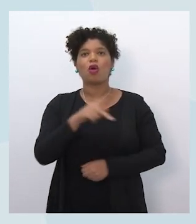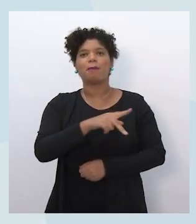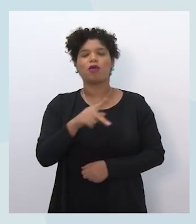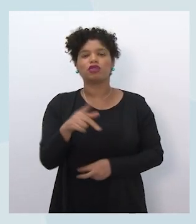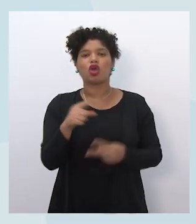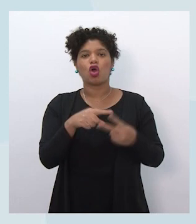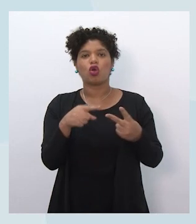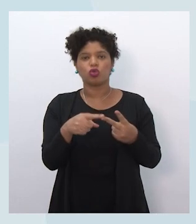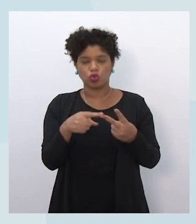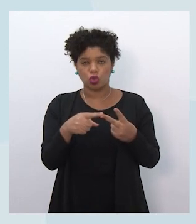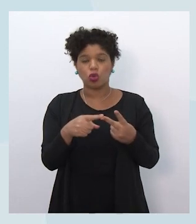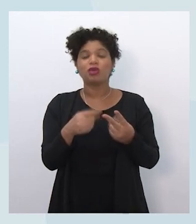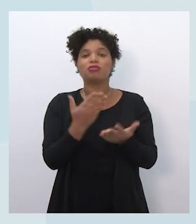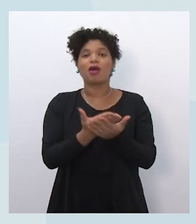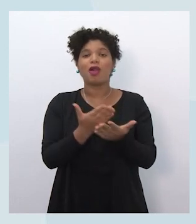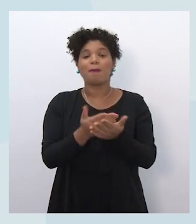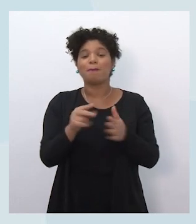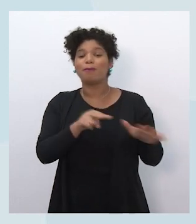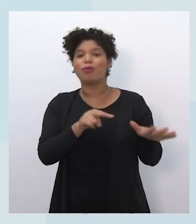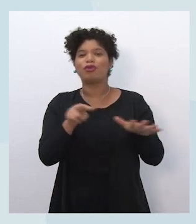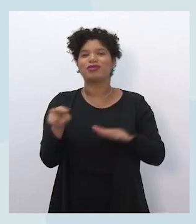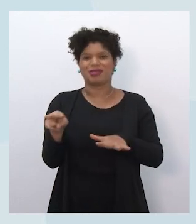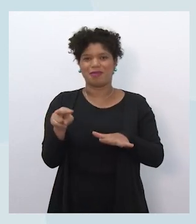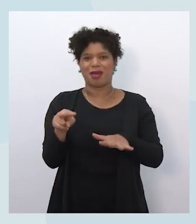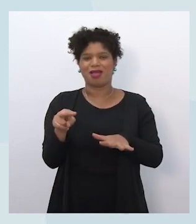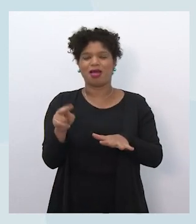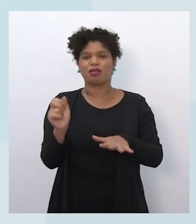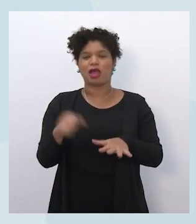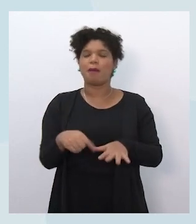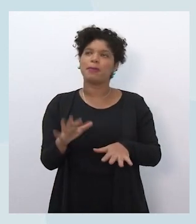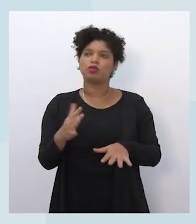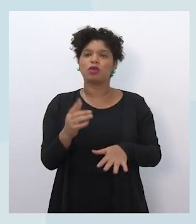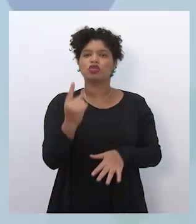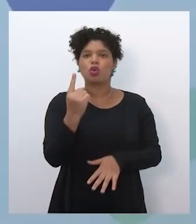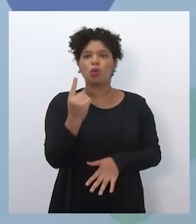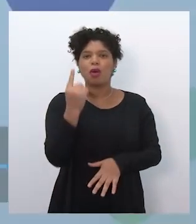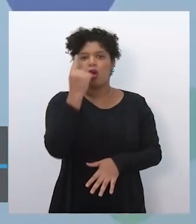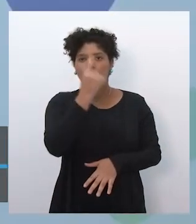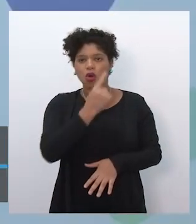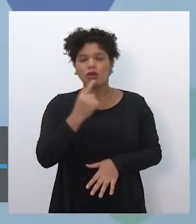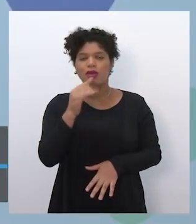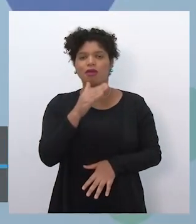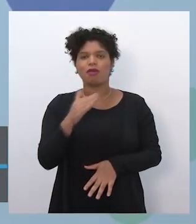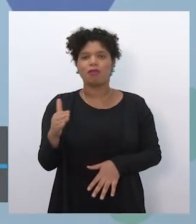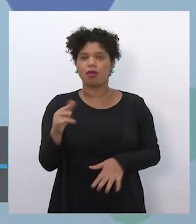aulas por semana, né, o que configura aí uma hora e meia por semana.